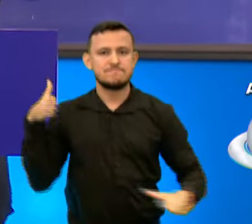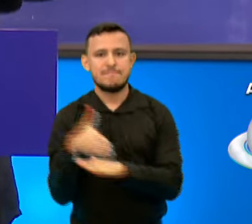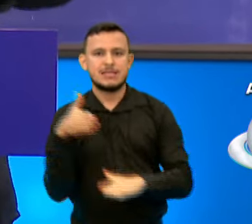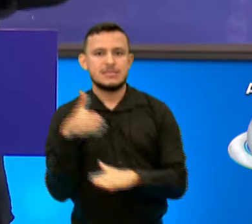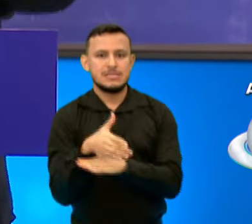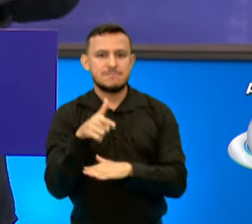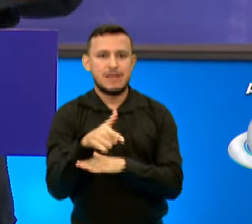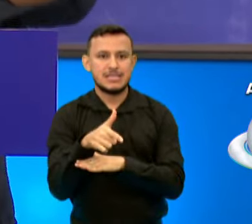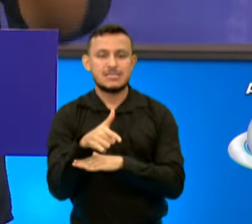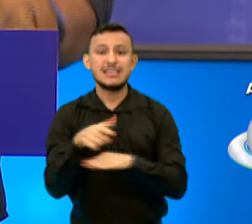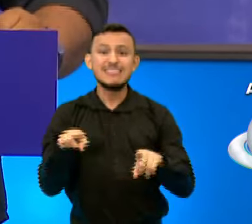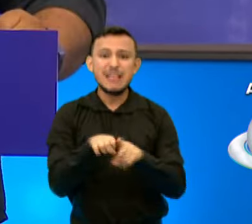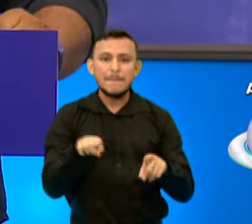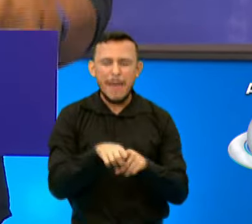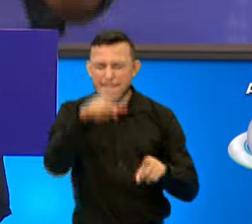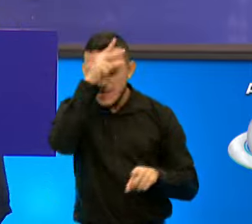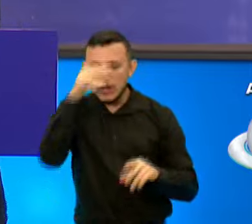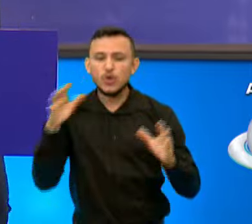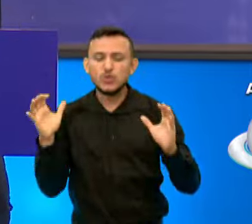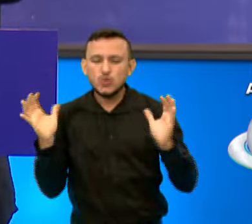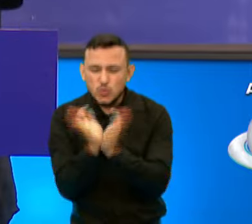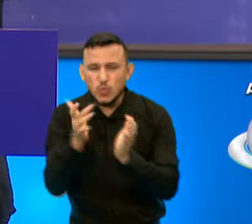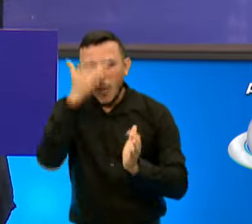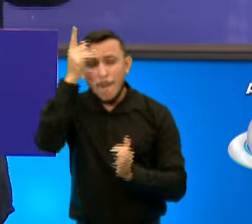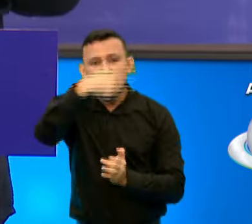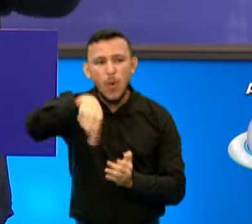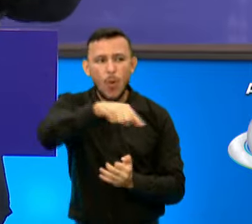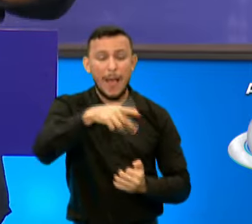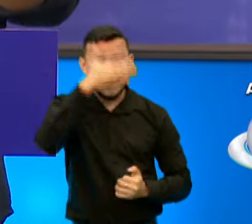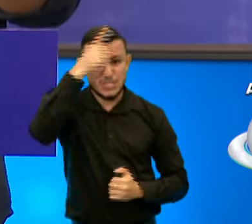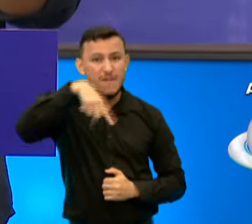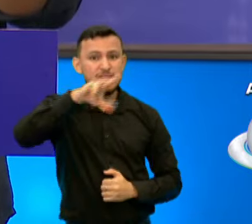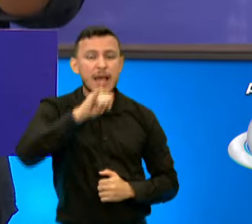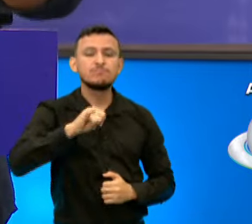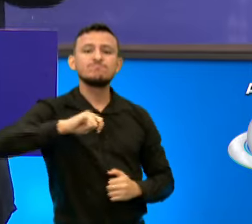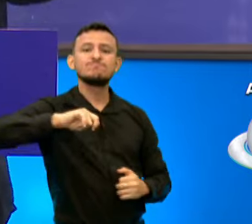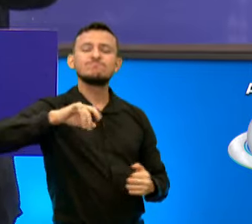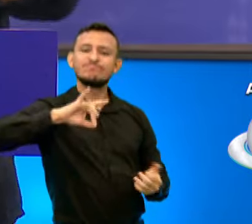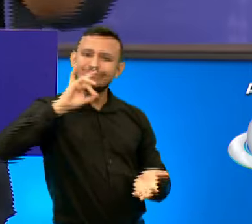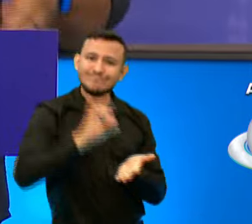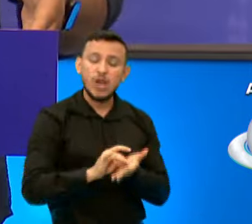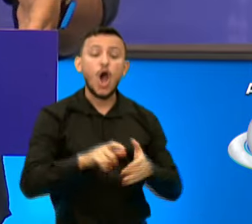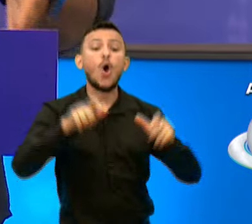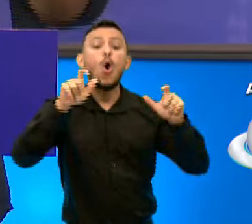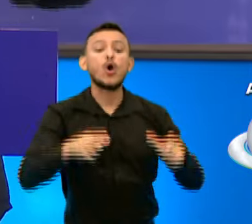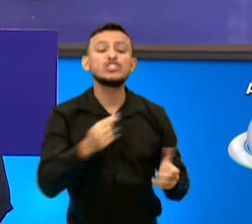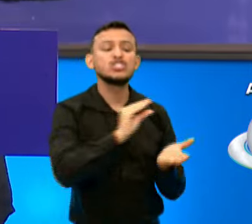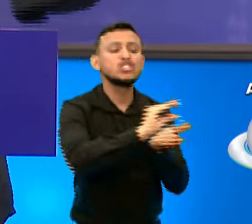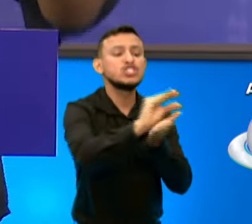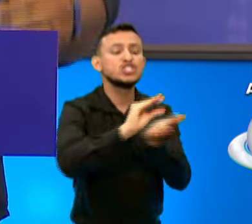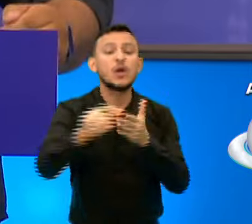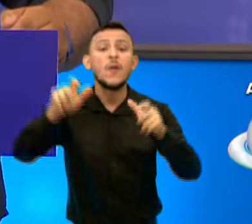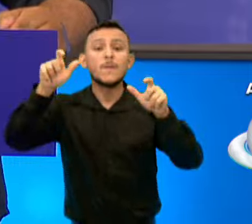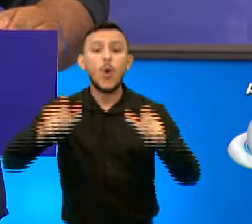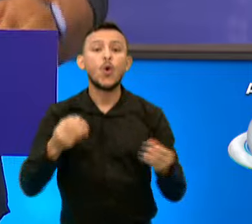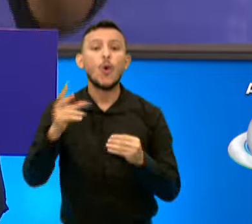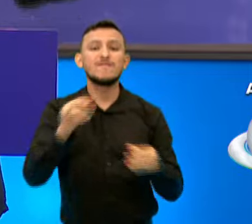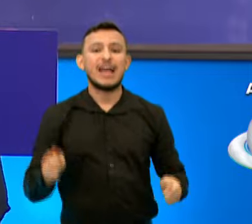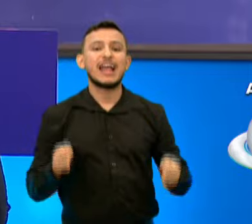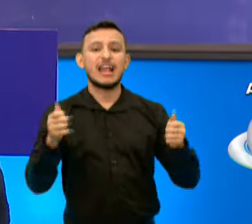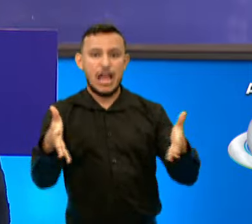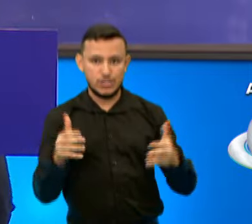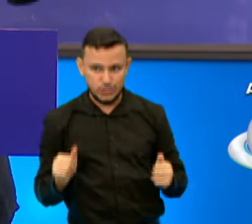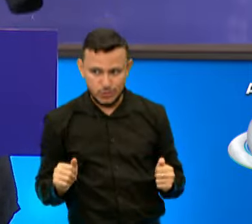participação e governança popular. Onde as pessoas vão poder determinar para onde vai o dinheiro e como ele vai ser